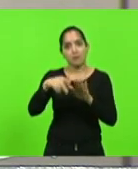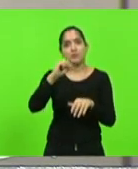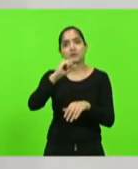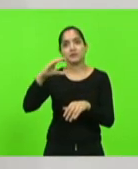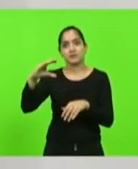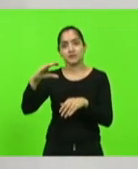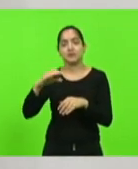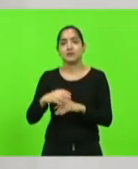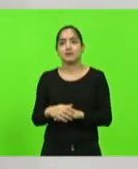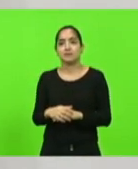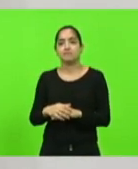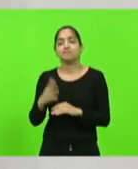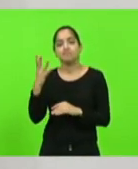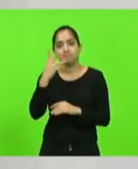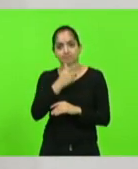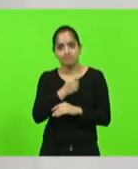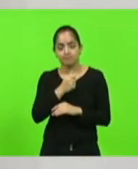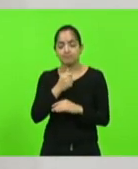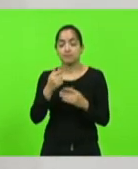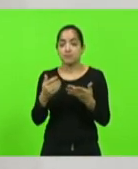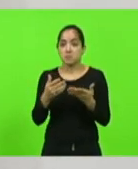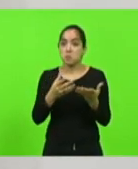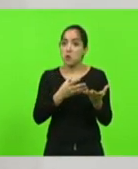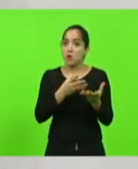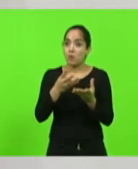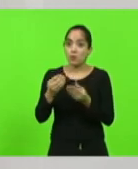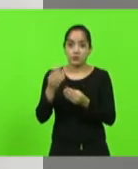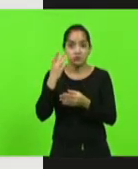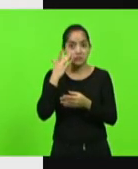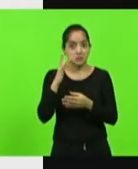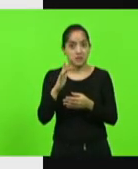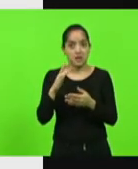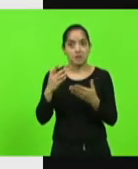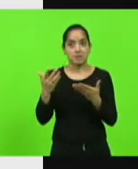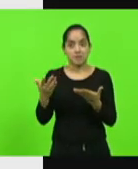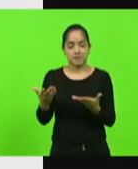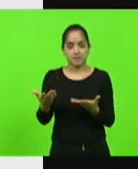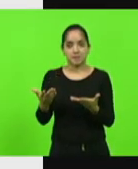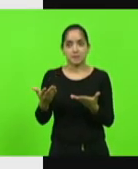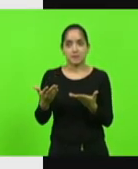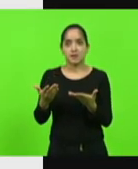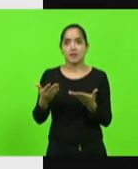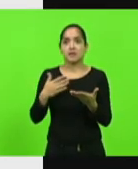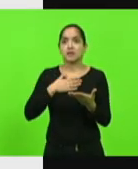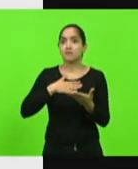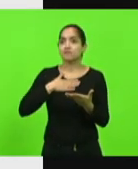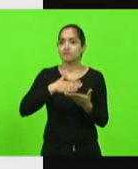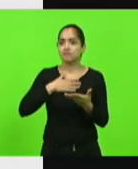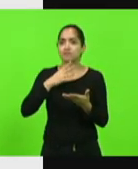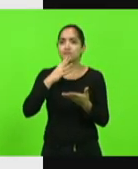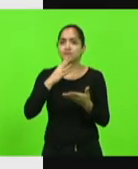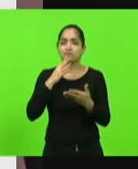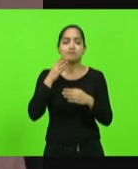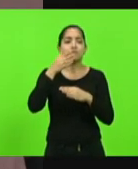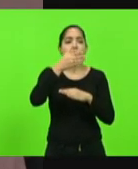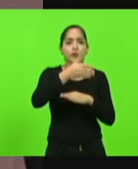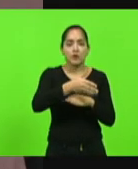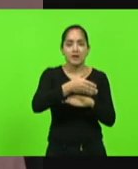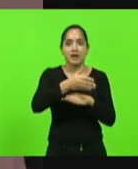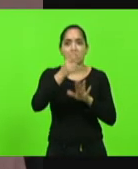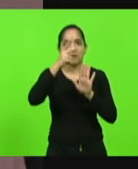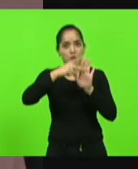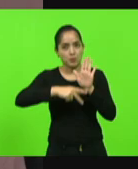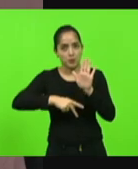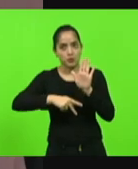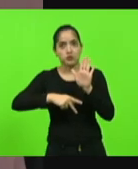coisa linda, né? Muitos não sabem. Então, eu tive a satisfação de conhecer de perto esse projeto